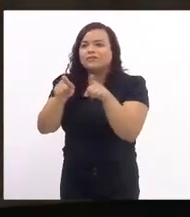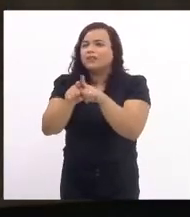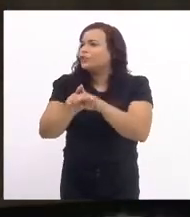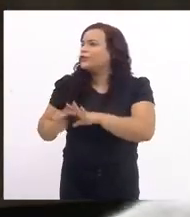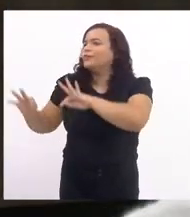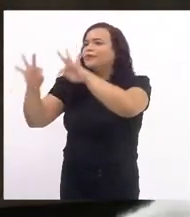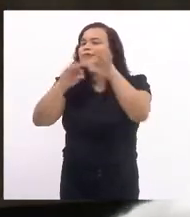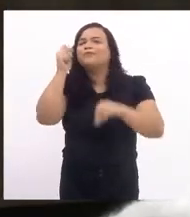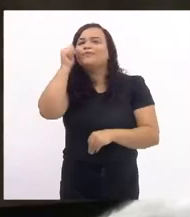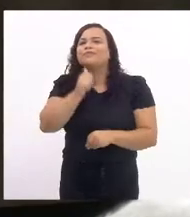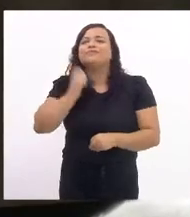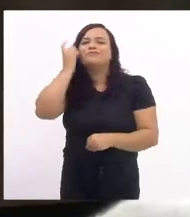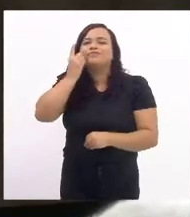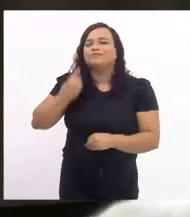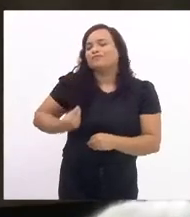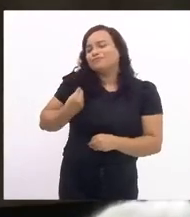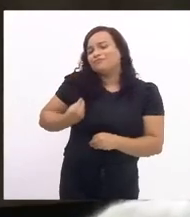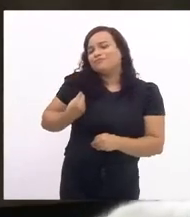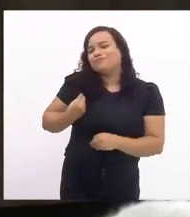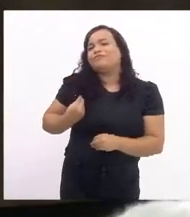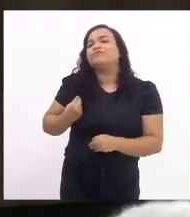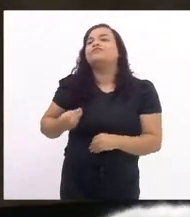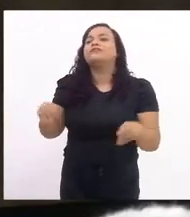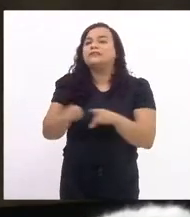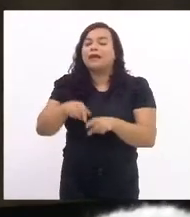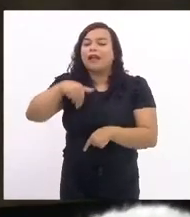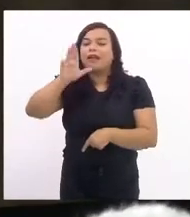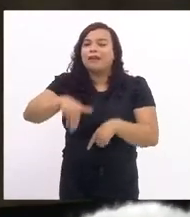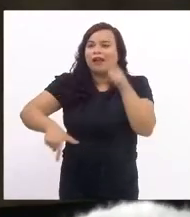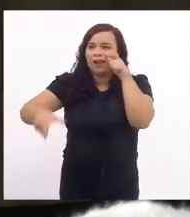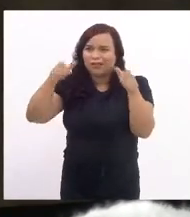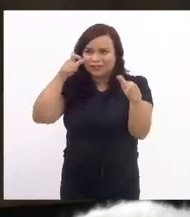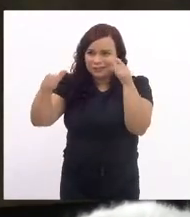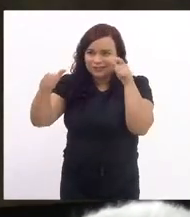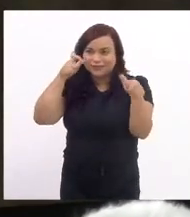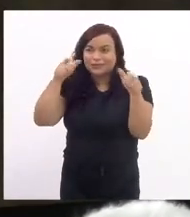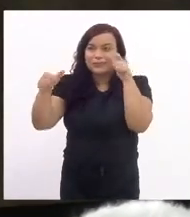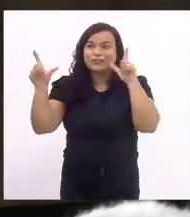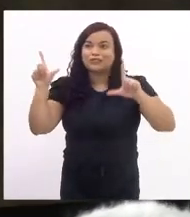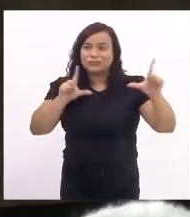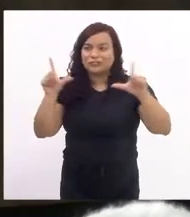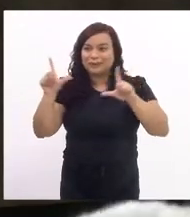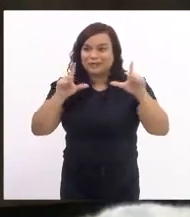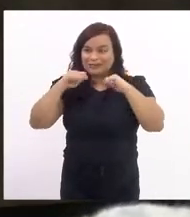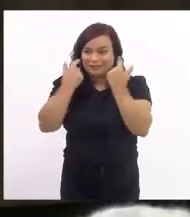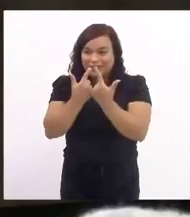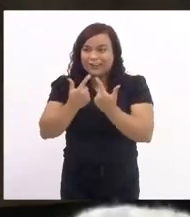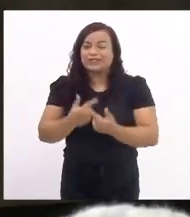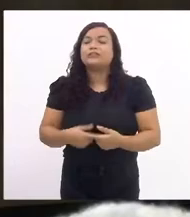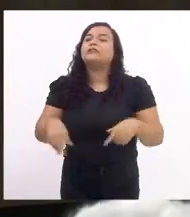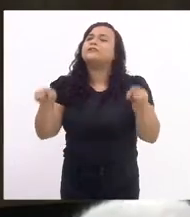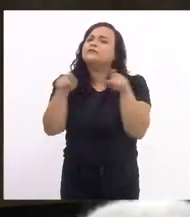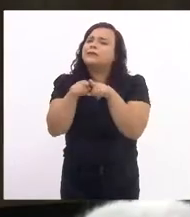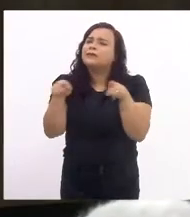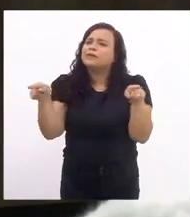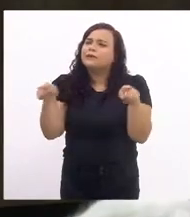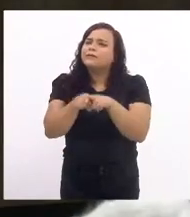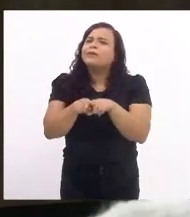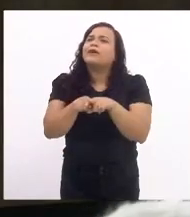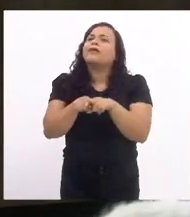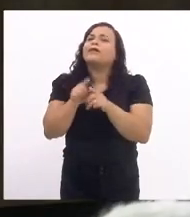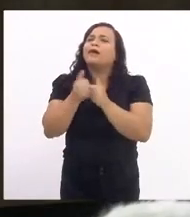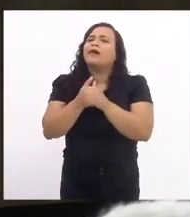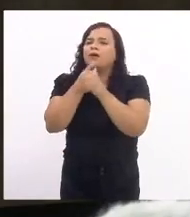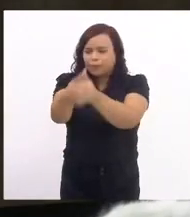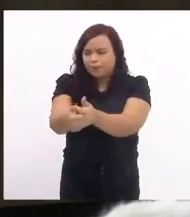deputadas, todos aqueles que nos acompanham através da TV Alerj, e acompanho